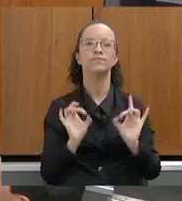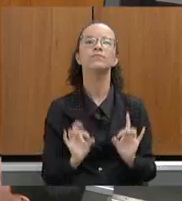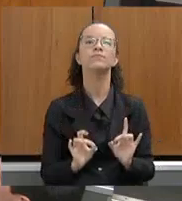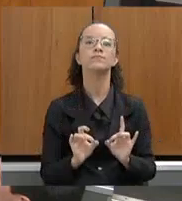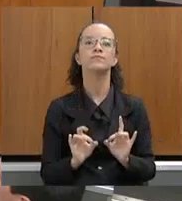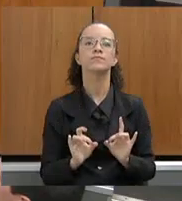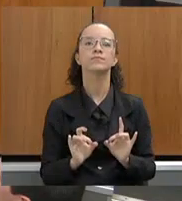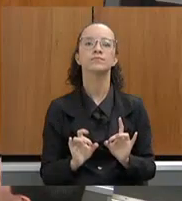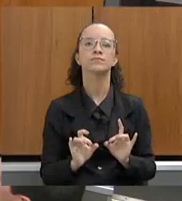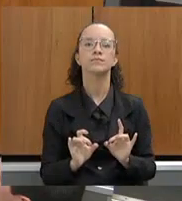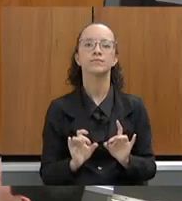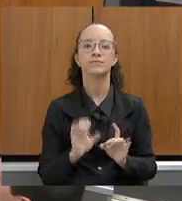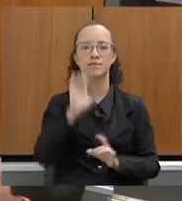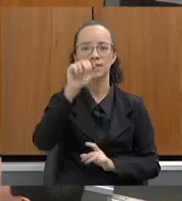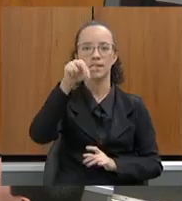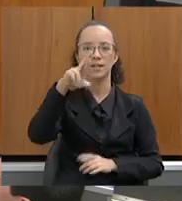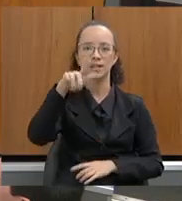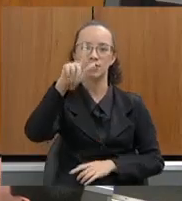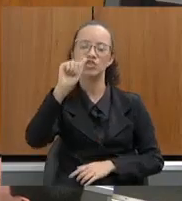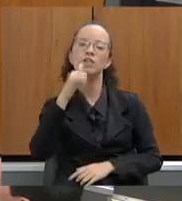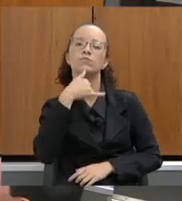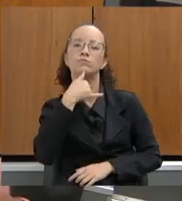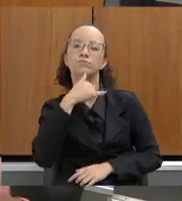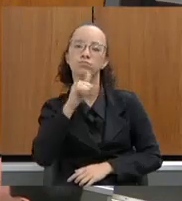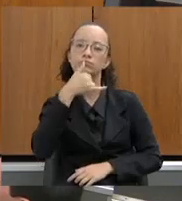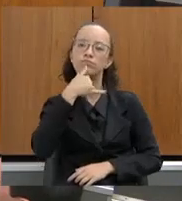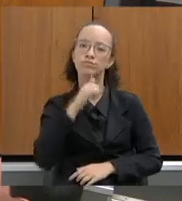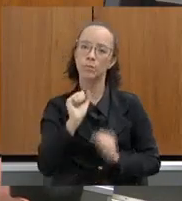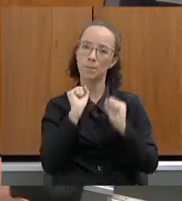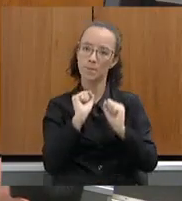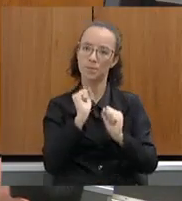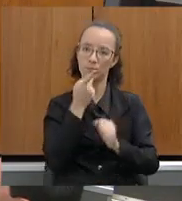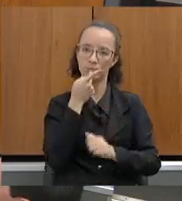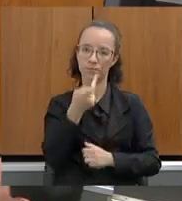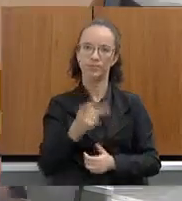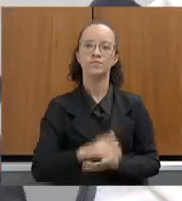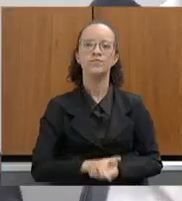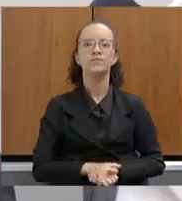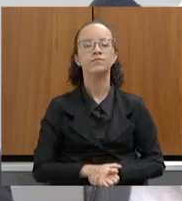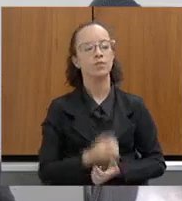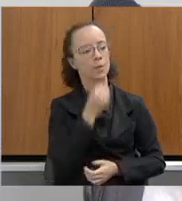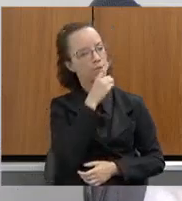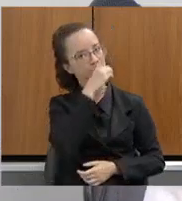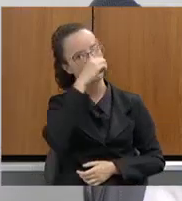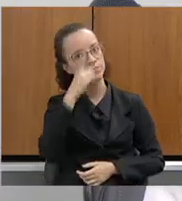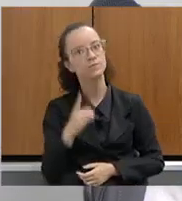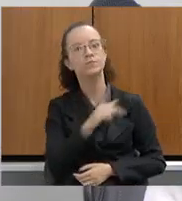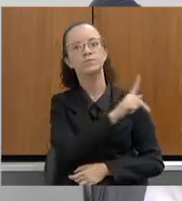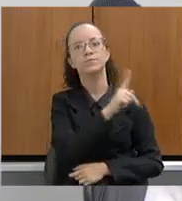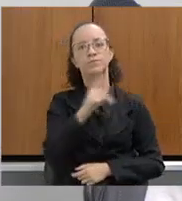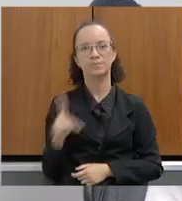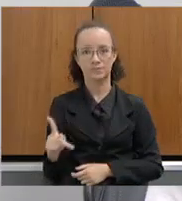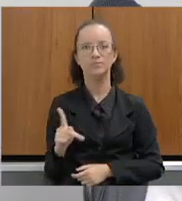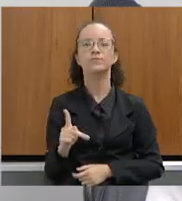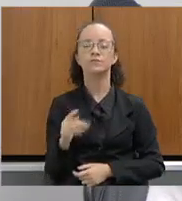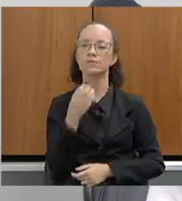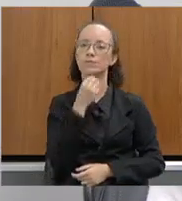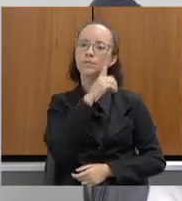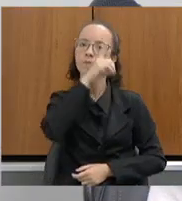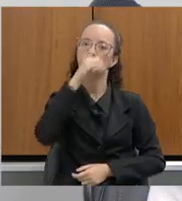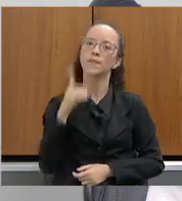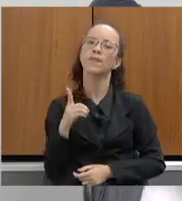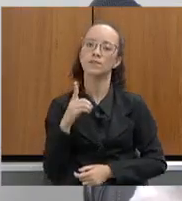Energias Renováveis e dos Recursos Hídricos, para fazer suas considerações. Bom dia, presidente. Bom dia, secretária